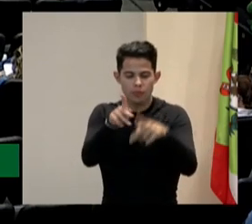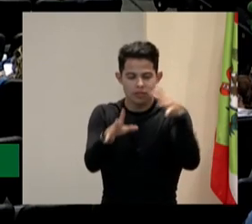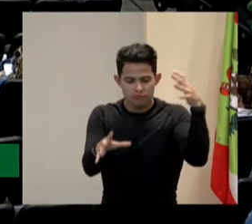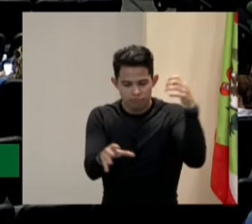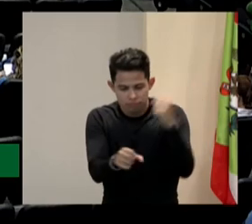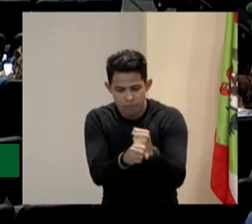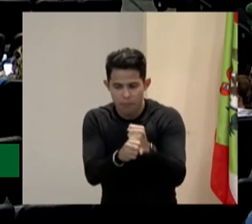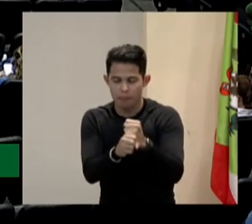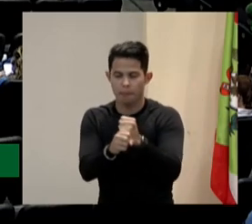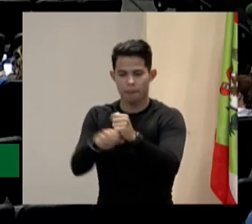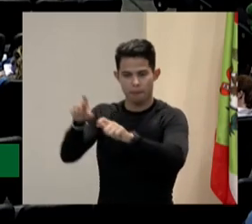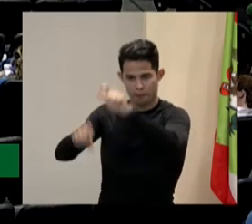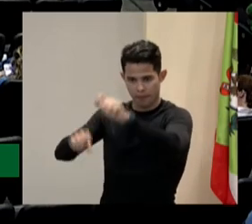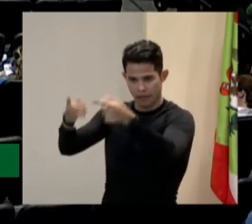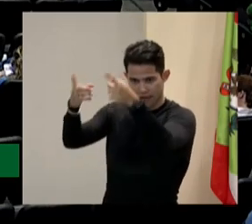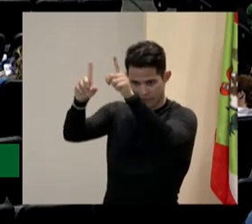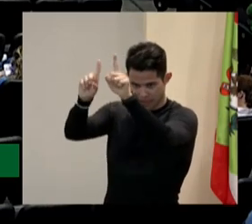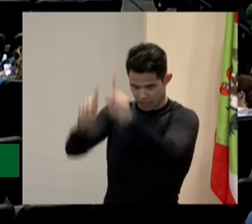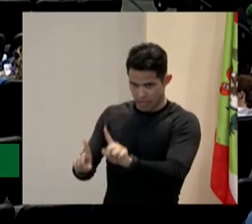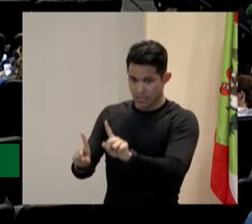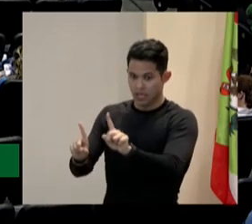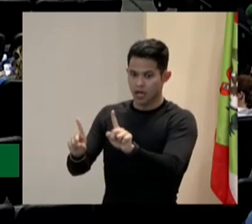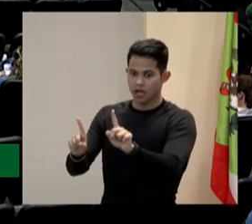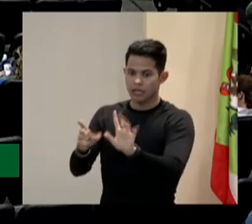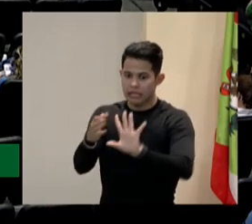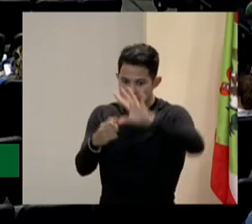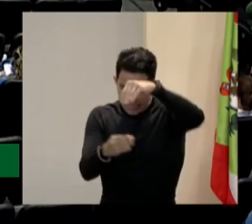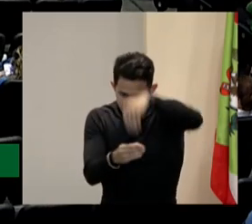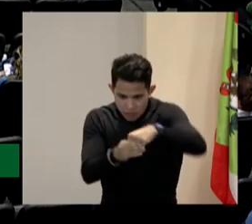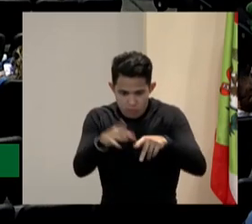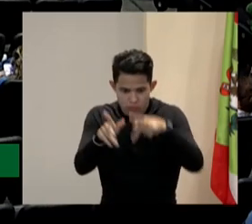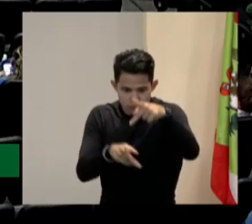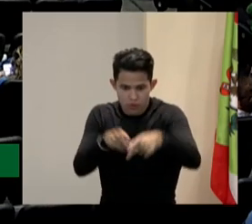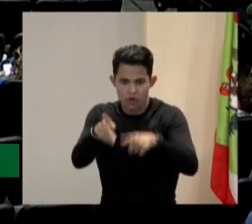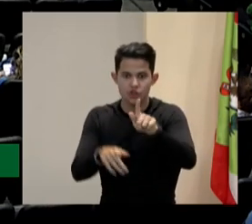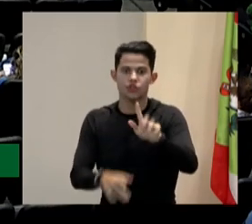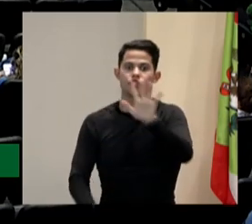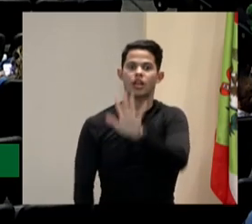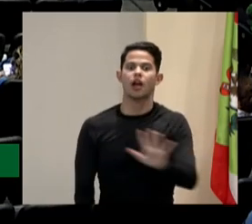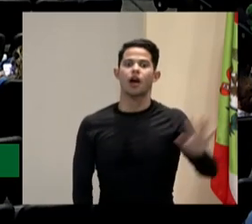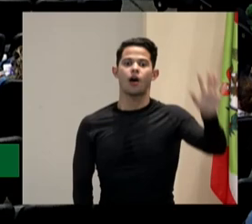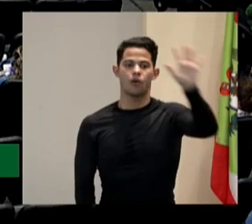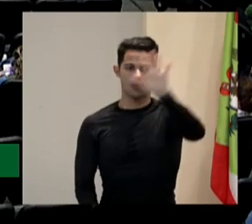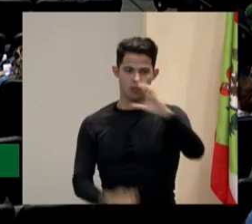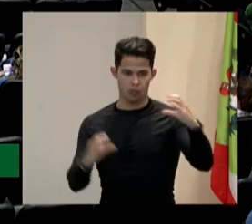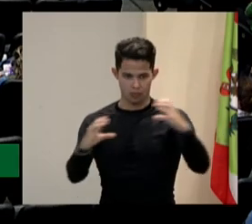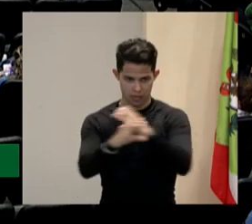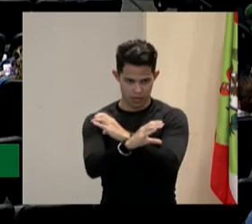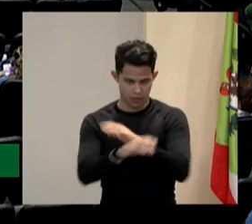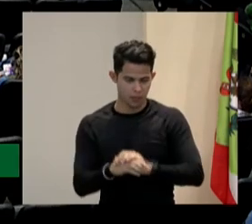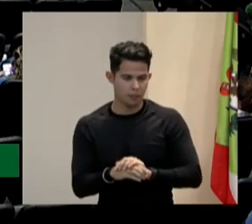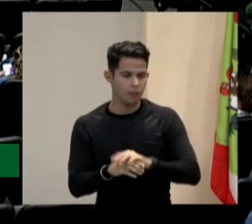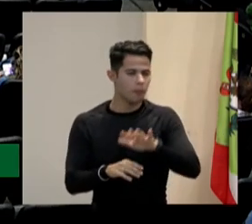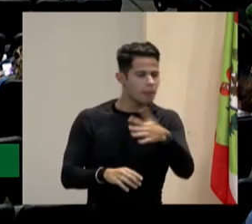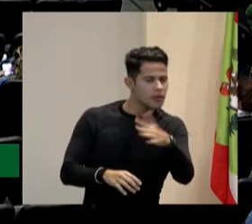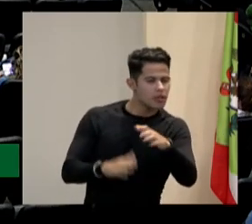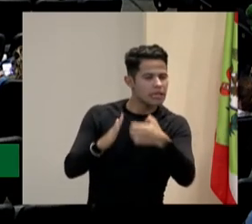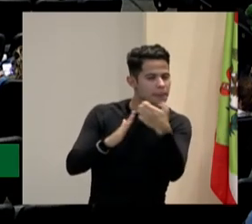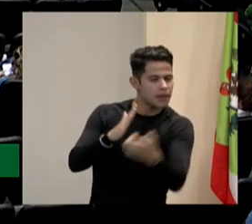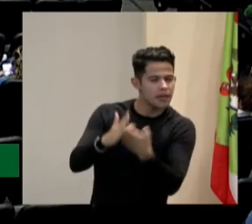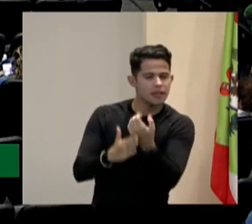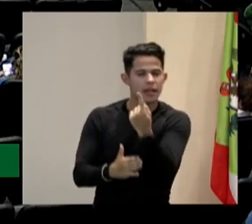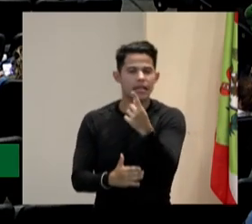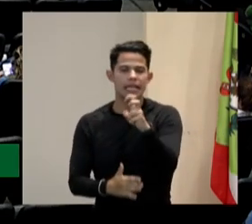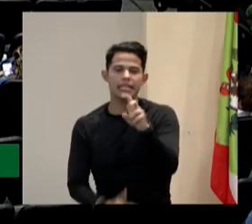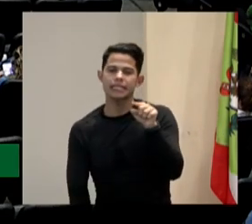dentro da população em geral. Então, uma empresa com 15 mil pessoas, qual que a realidade dessa empresa?